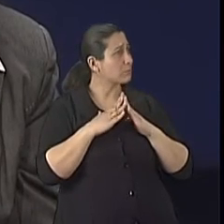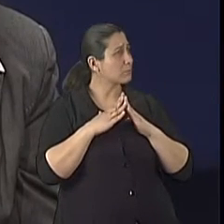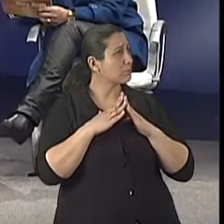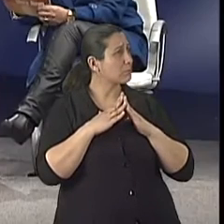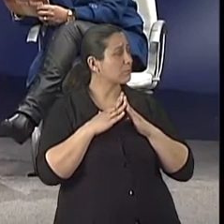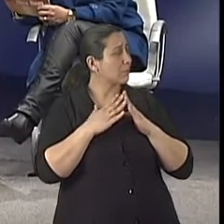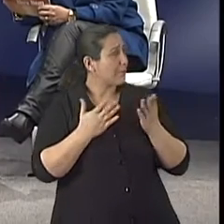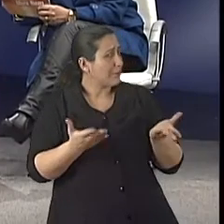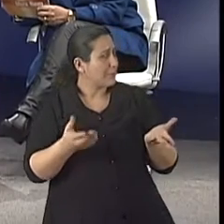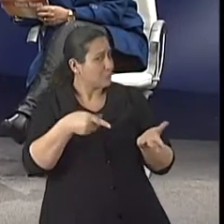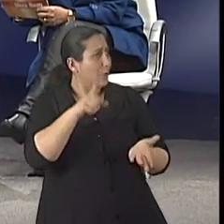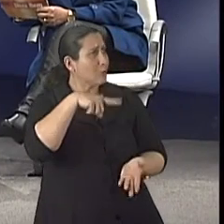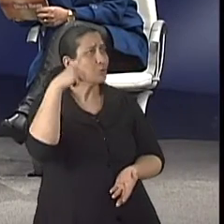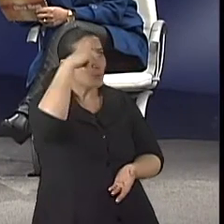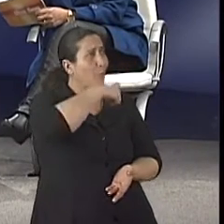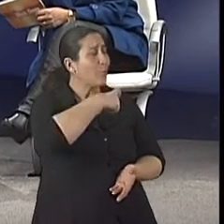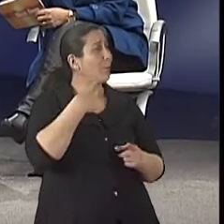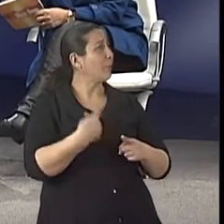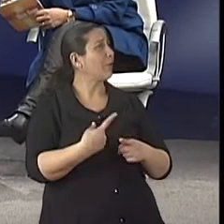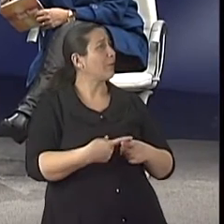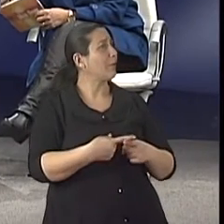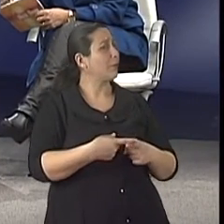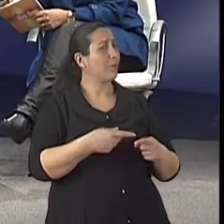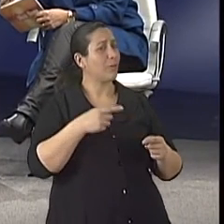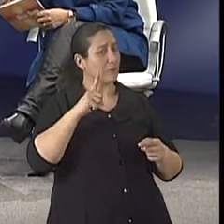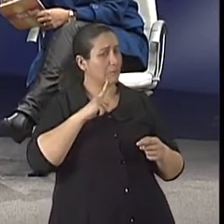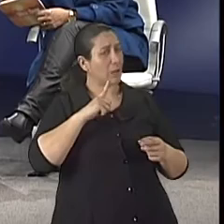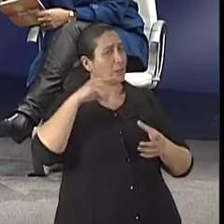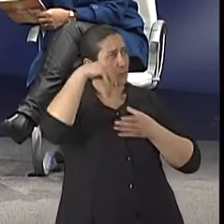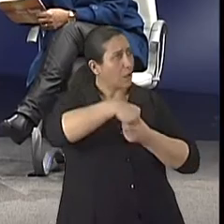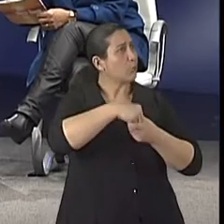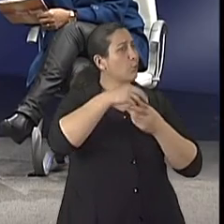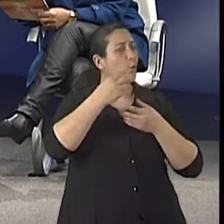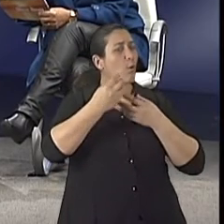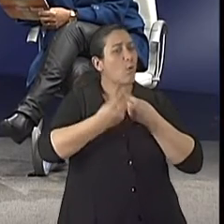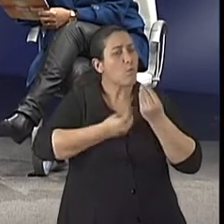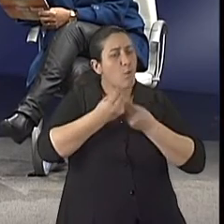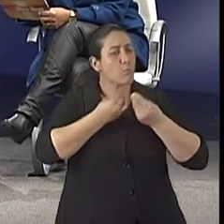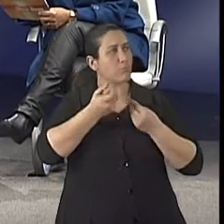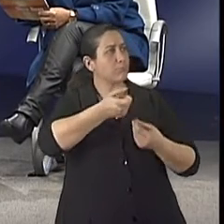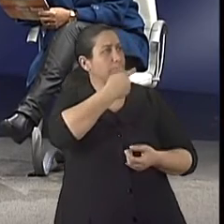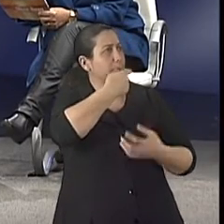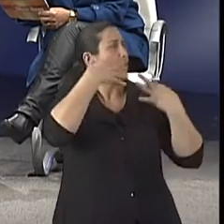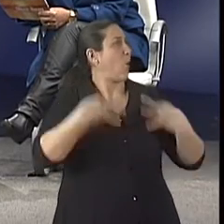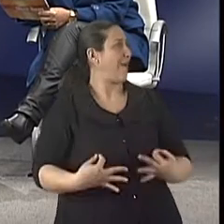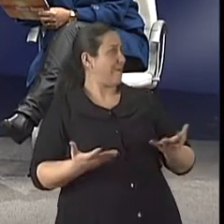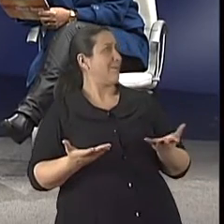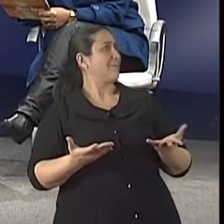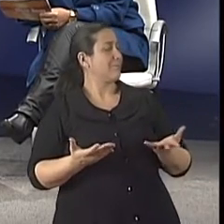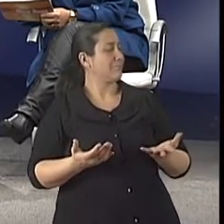Então, dificulta mais ainda essa ingestão correta da medicação. Exatamente.